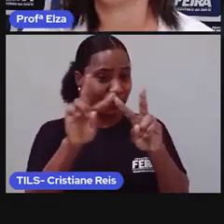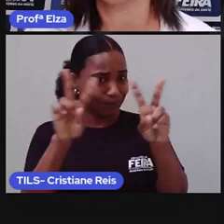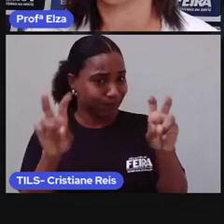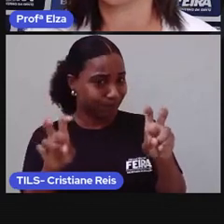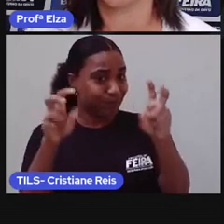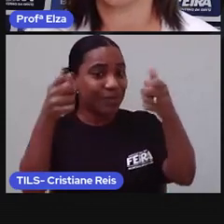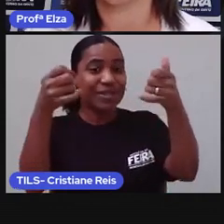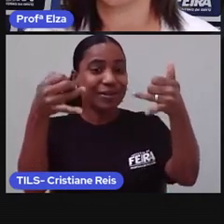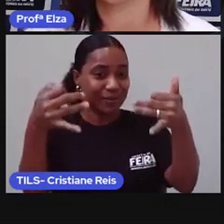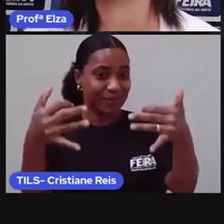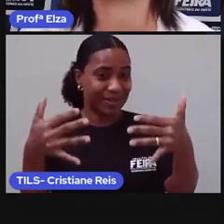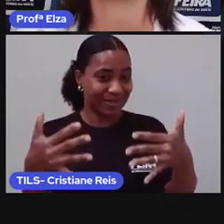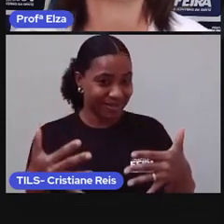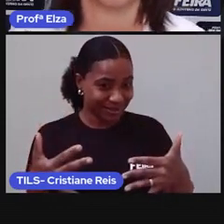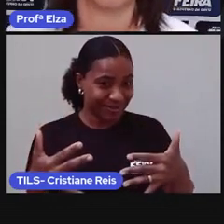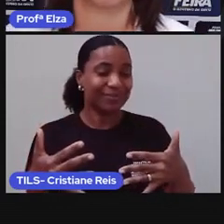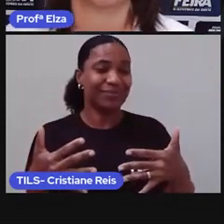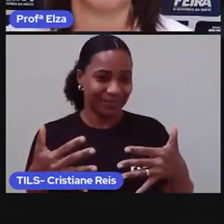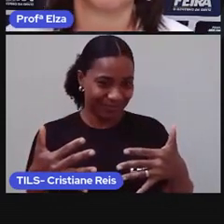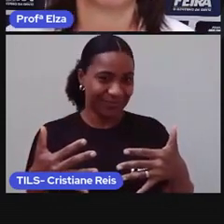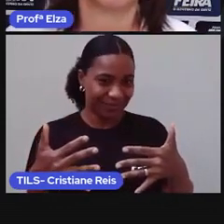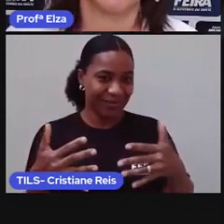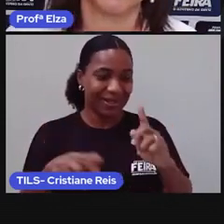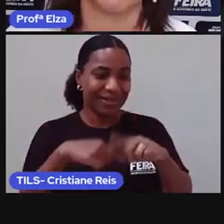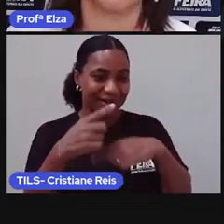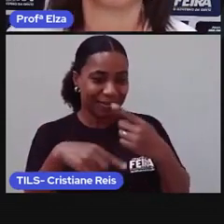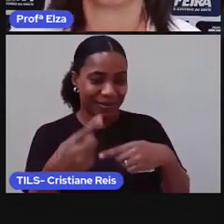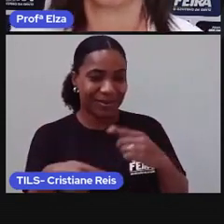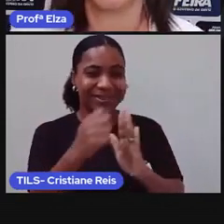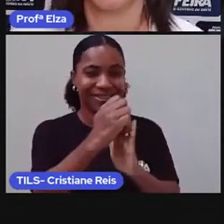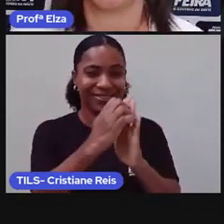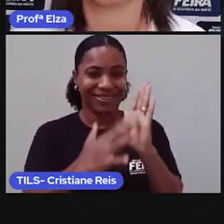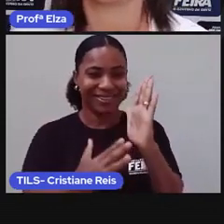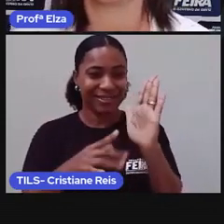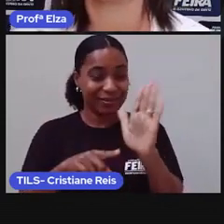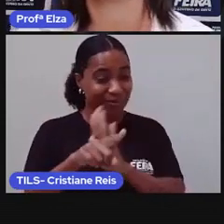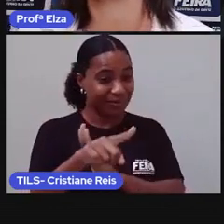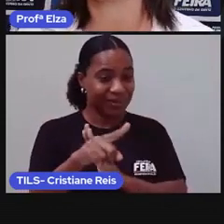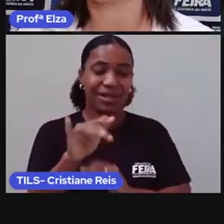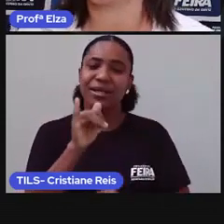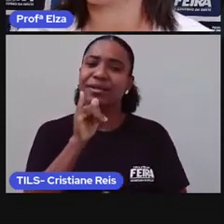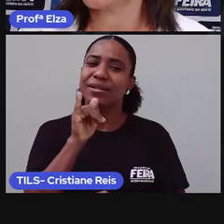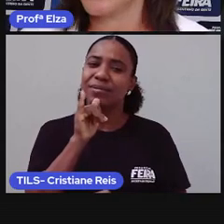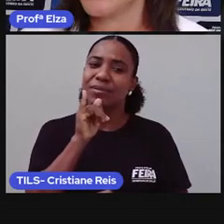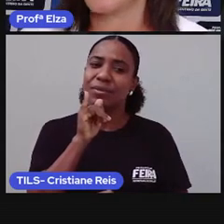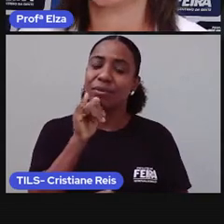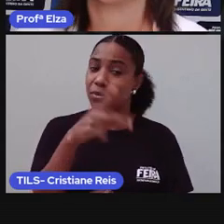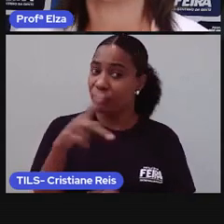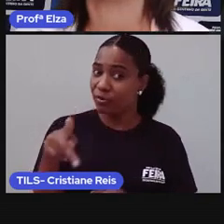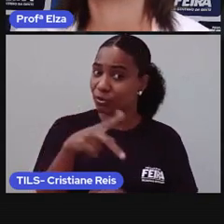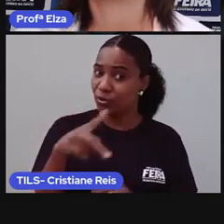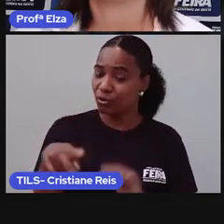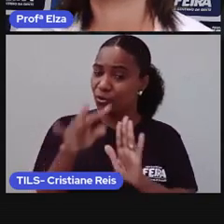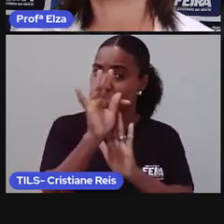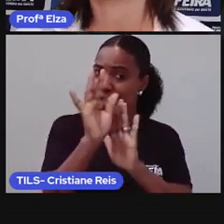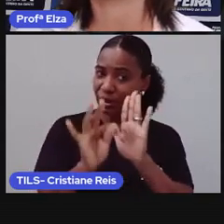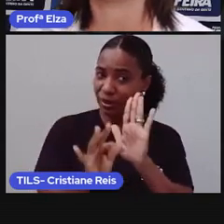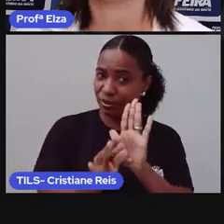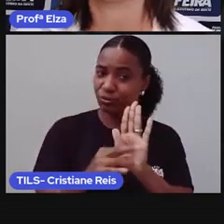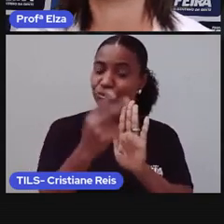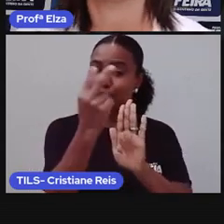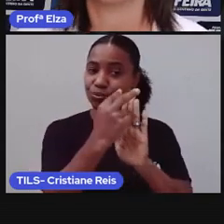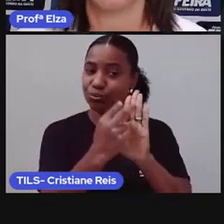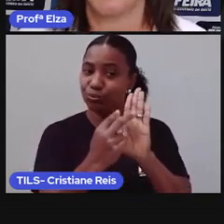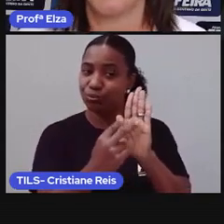colocamos antes da atividade propriamente dita. Por exemplo, o professor coloca um texto e te pede para